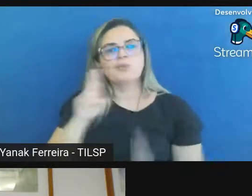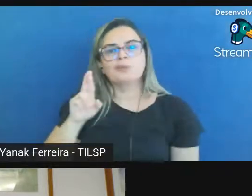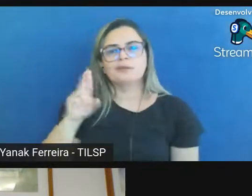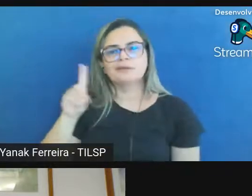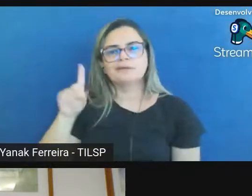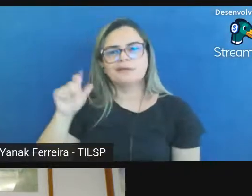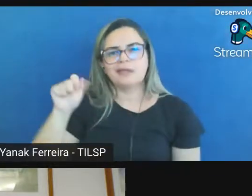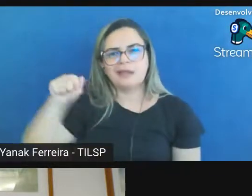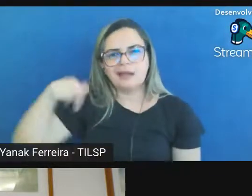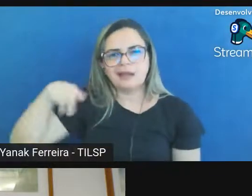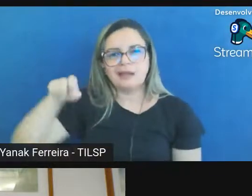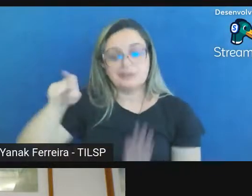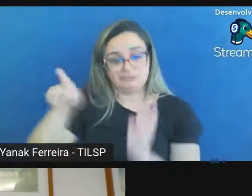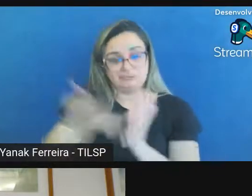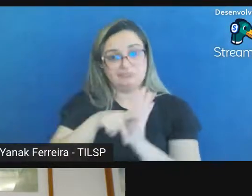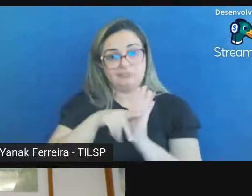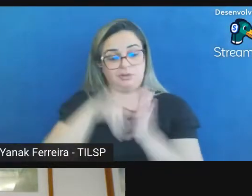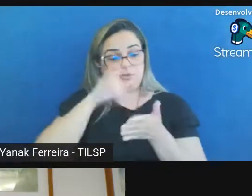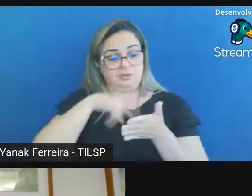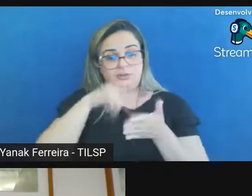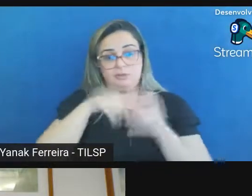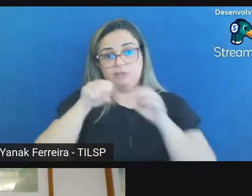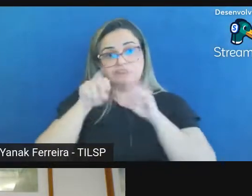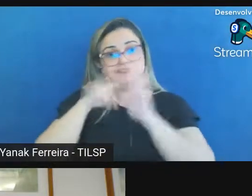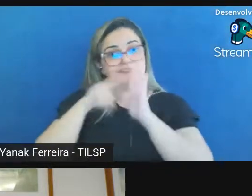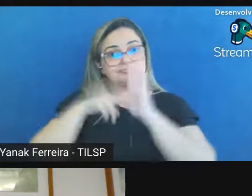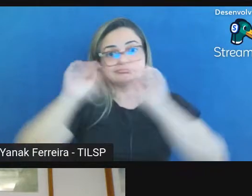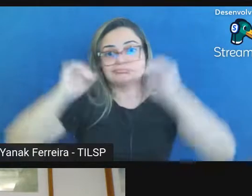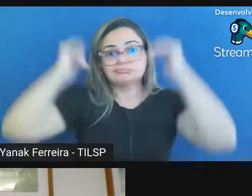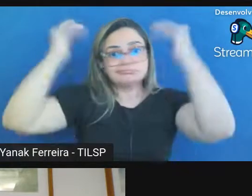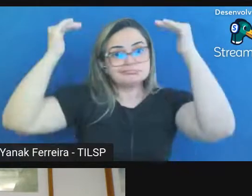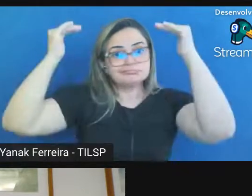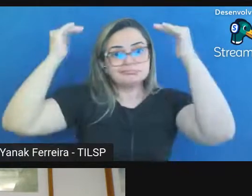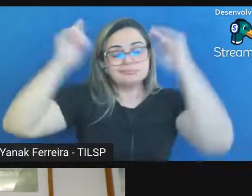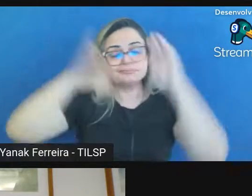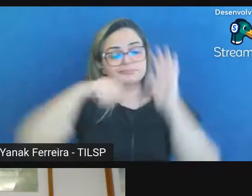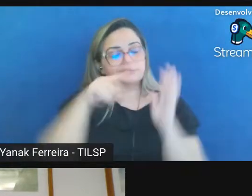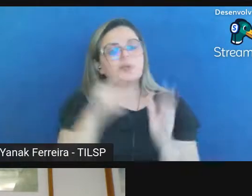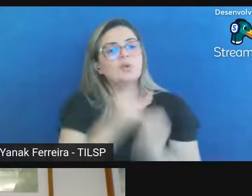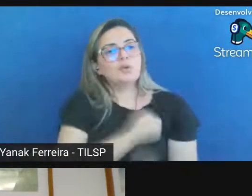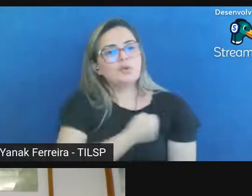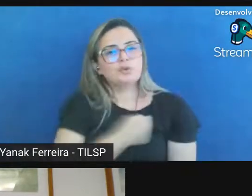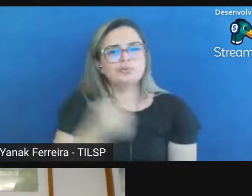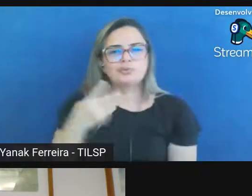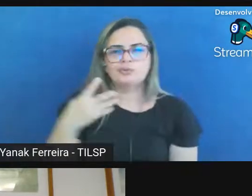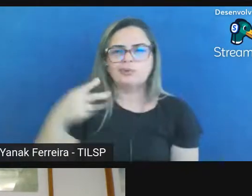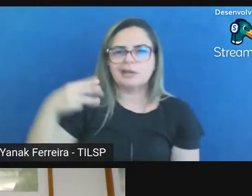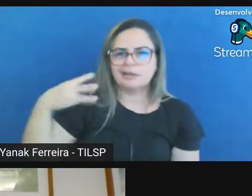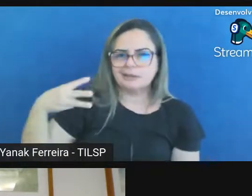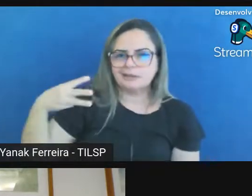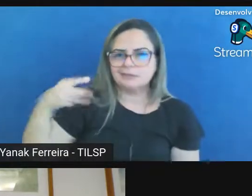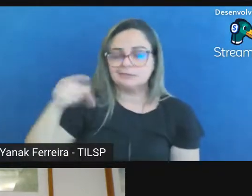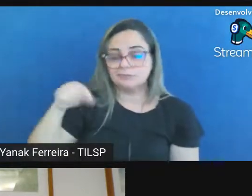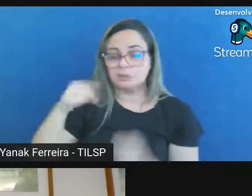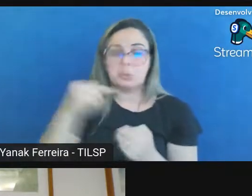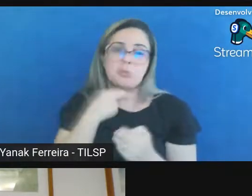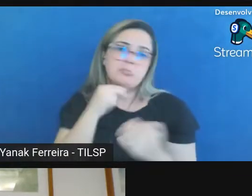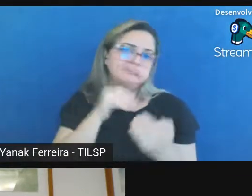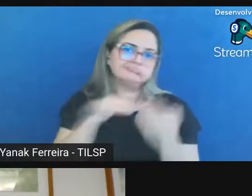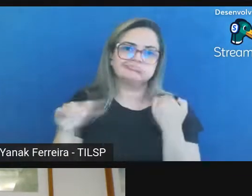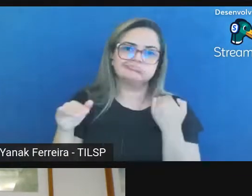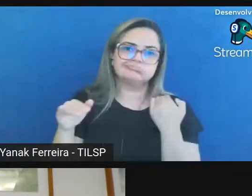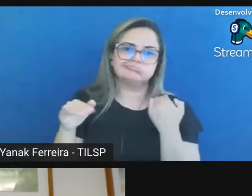é do que a aplicação das normas superiores a 43 ou RDC-ARC ela não pode ir contra da 14